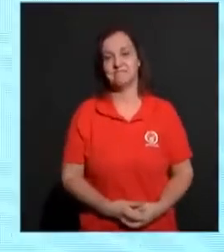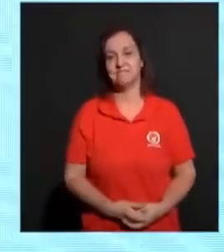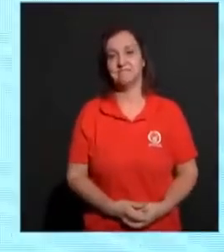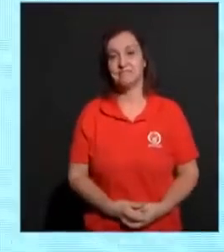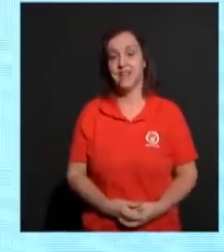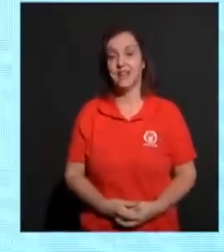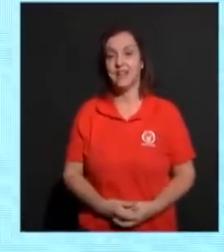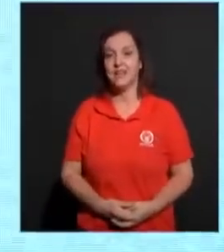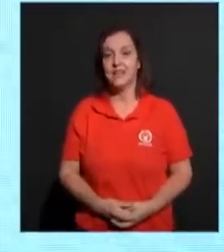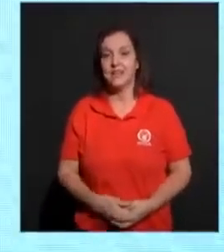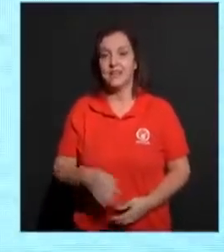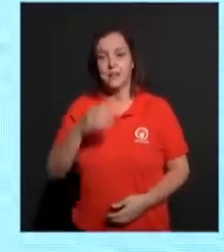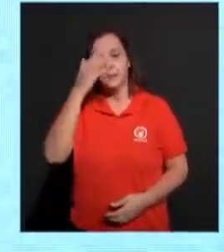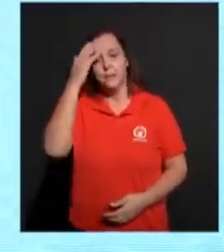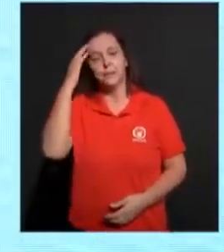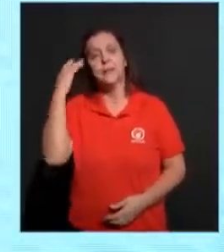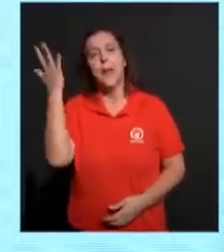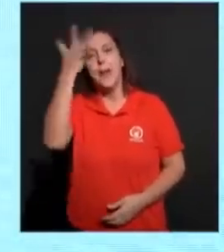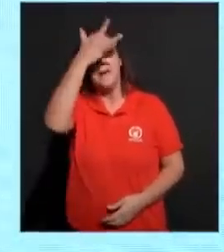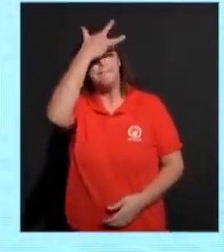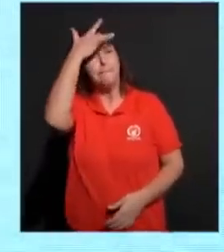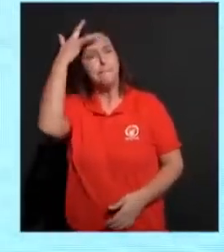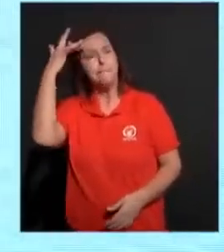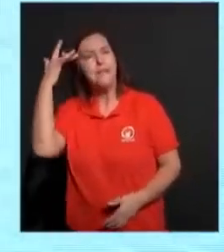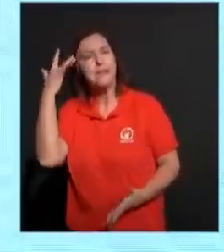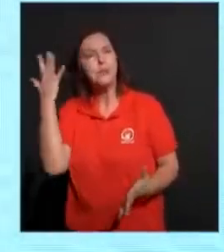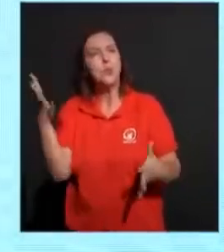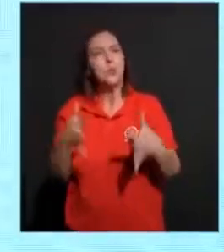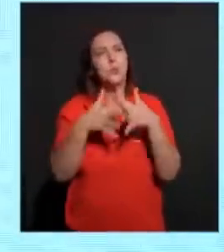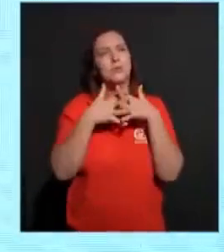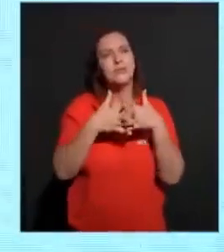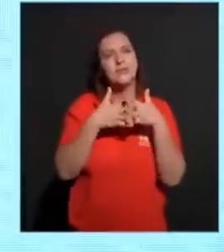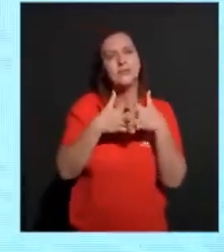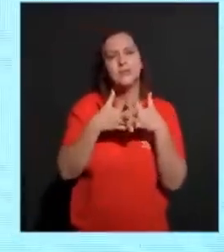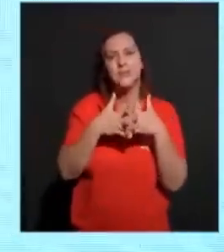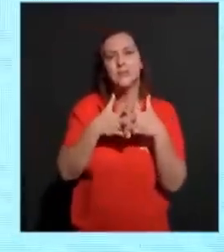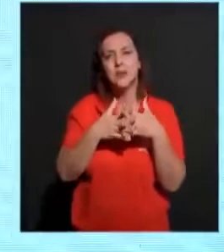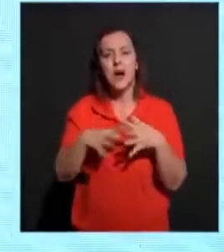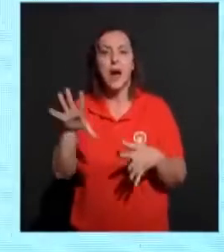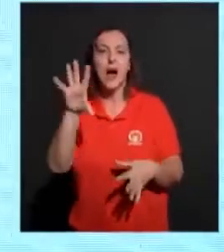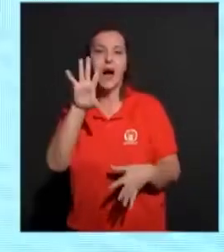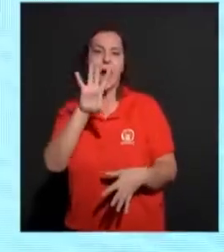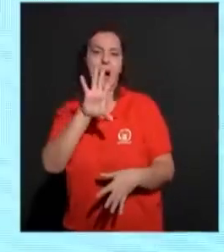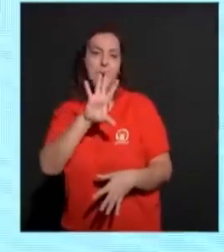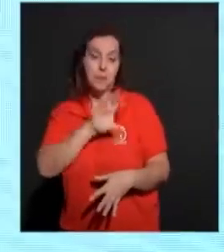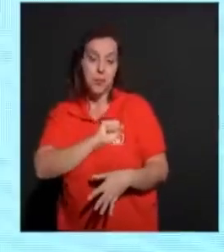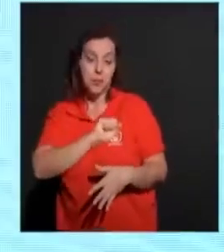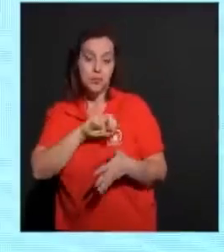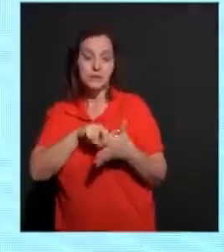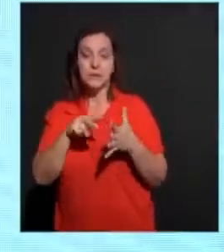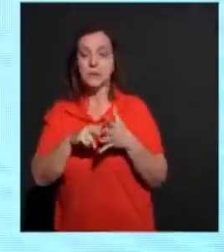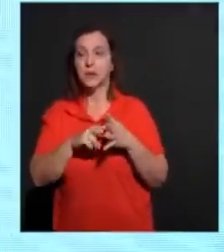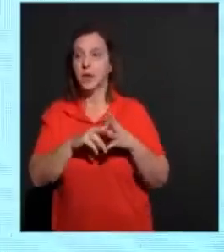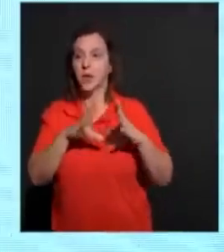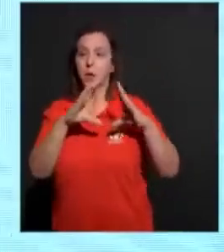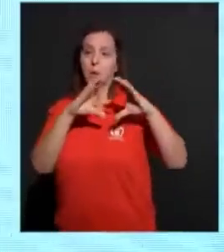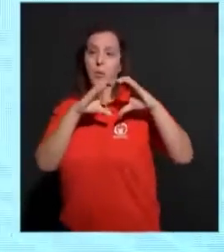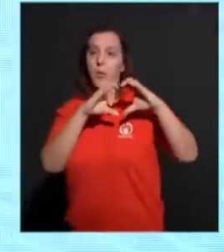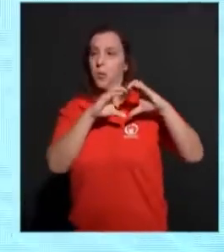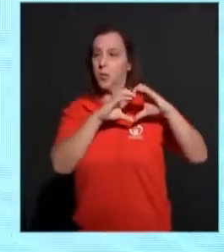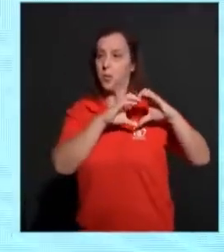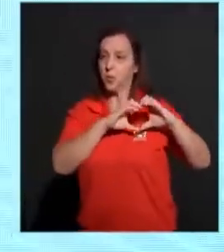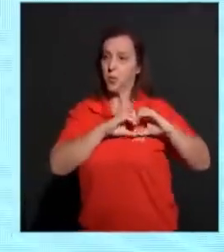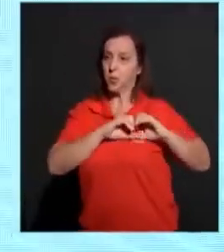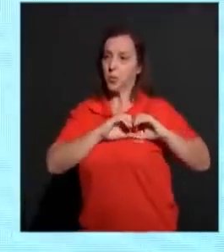Muitas pessoas confundem o amor com o romantismo. São duas coisas tão